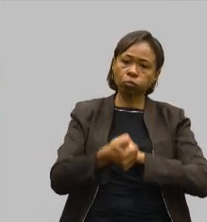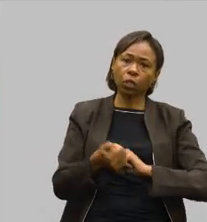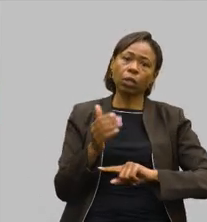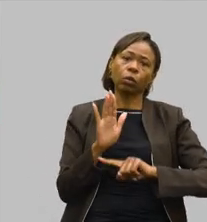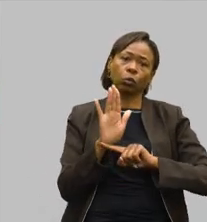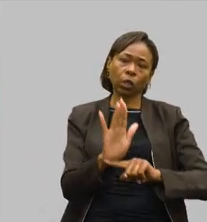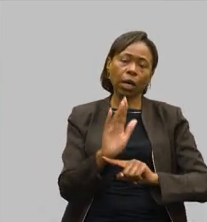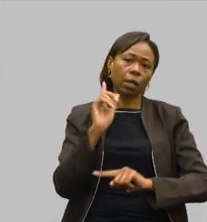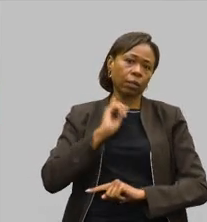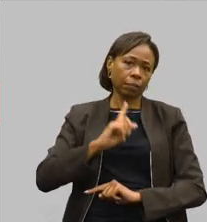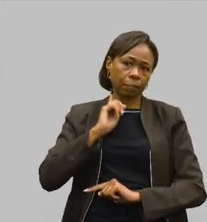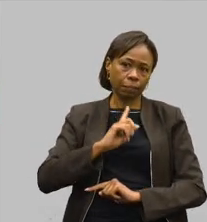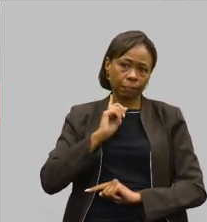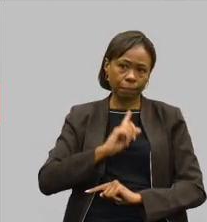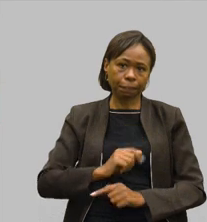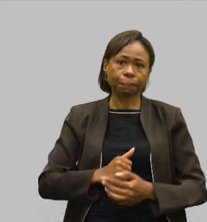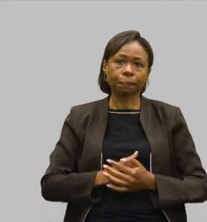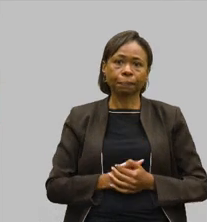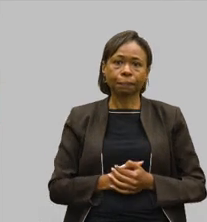no estado de Minas Gerais.